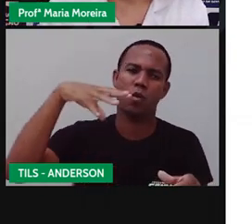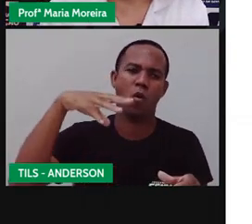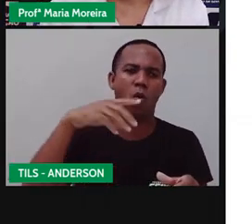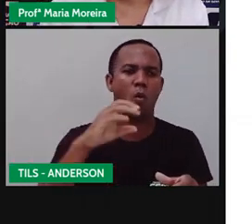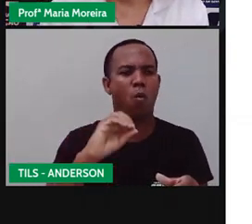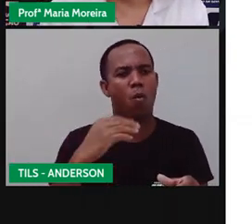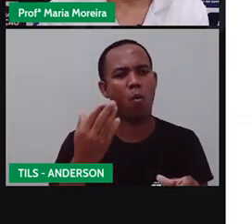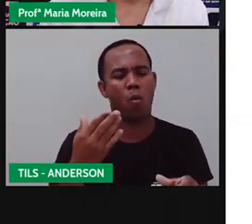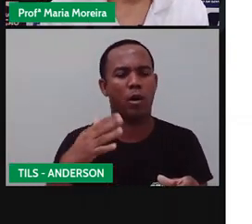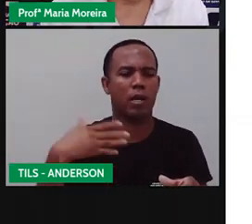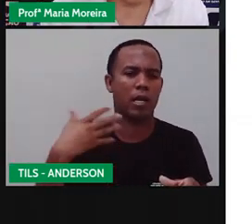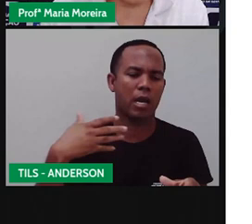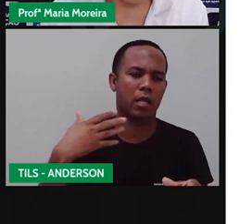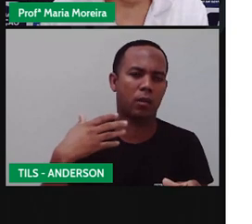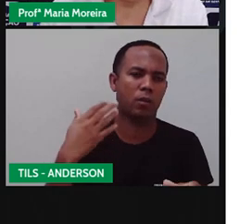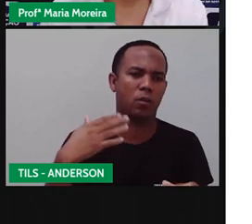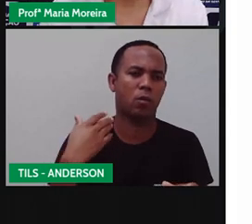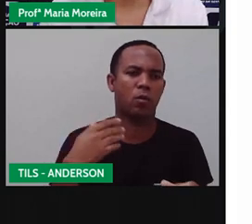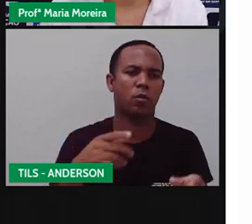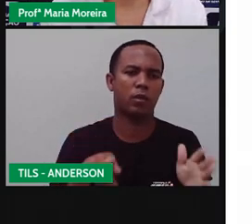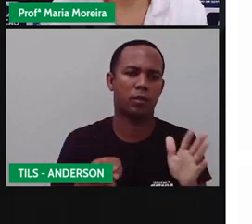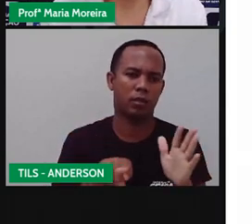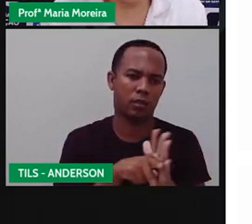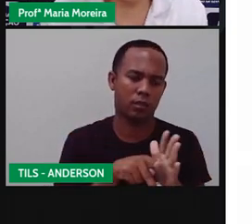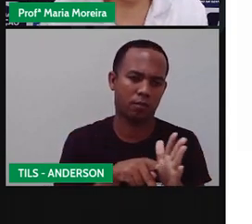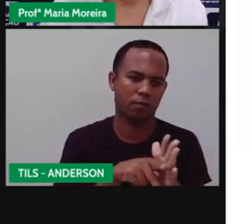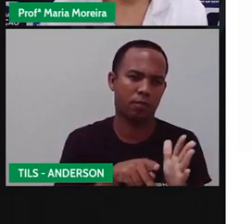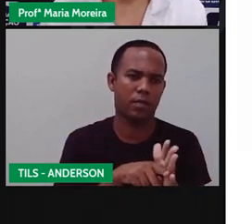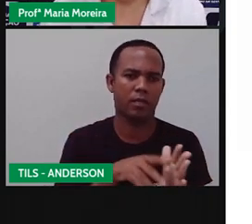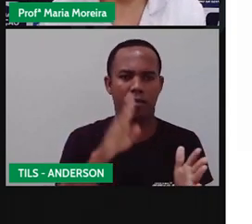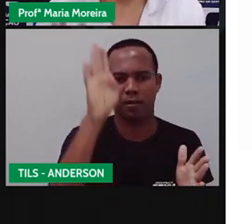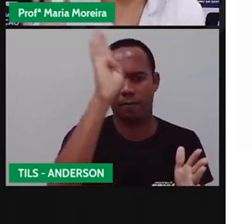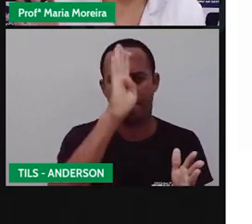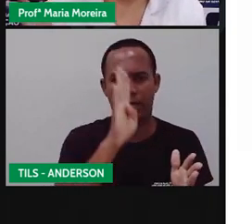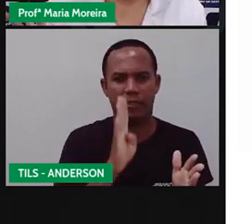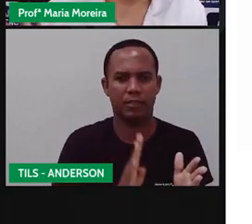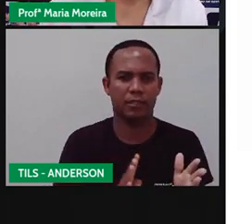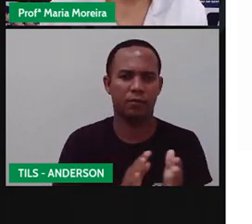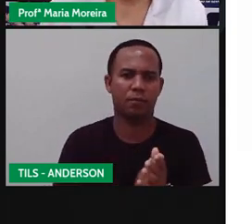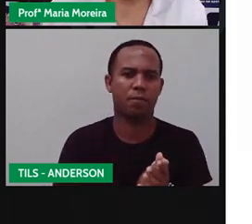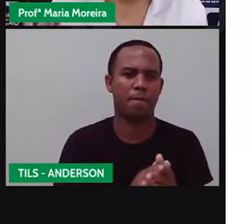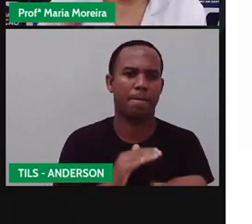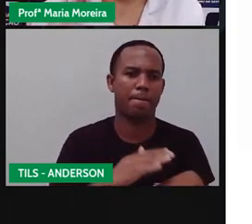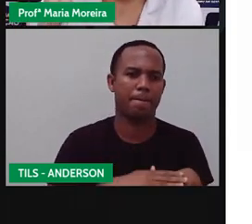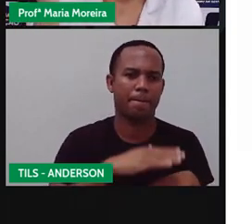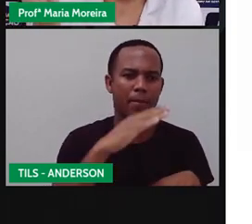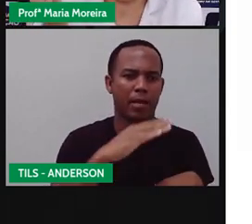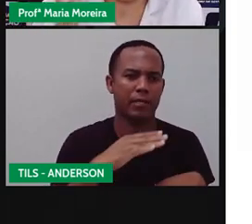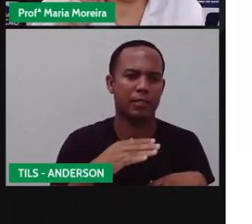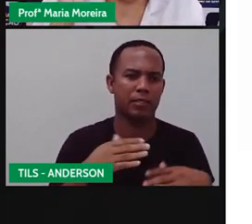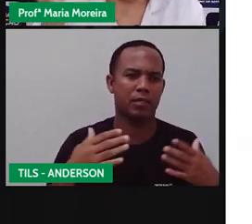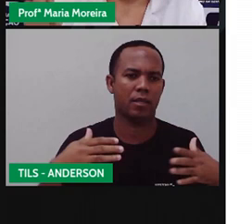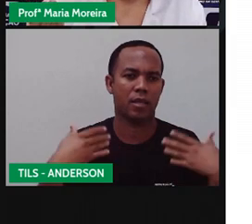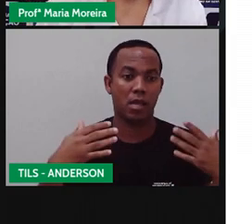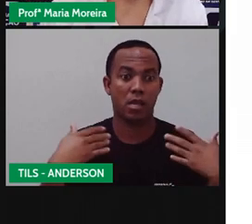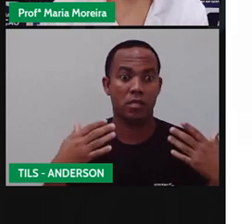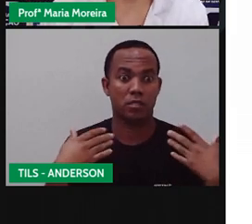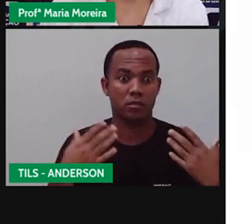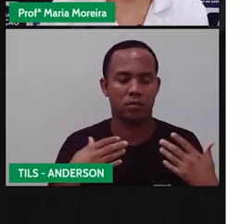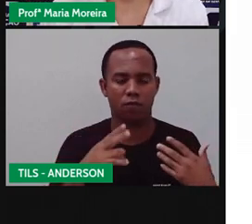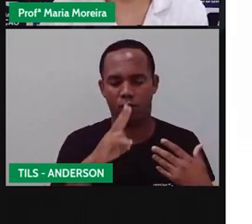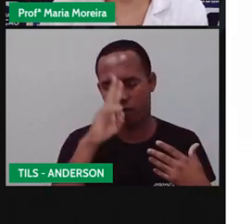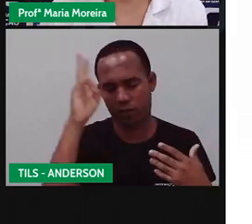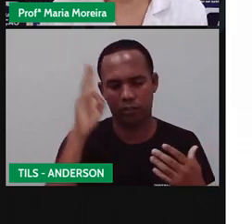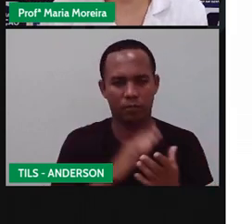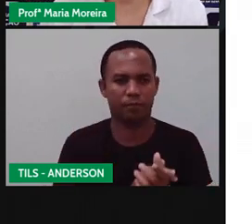recebem mais calor, que é a situação do nosso Brasil. Ele tá um pouco mais próximo por estar ali no meio, né? da